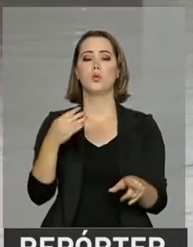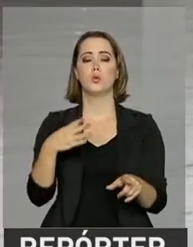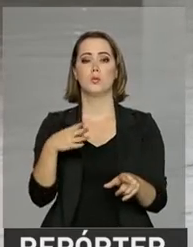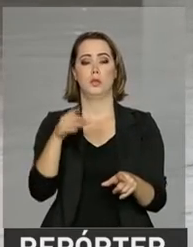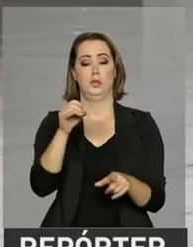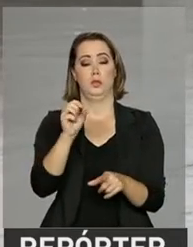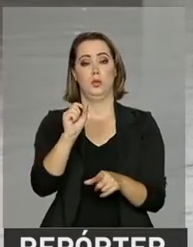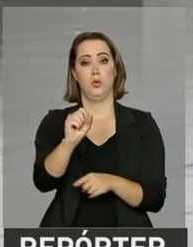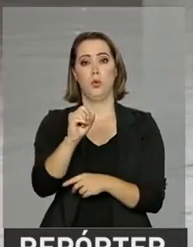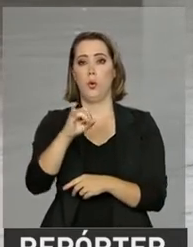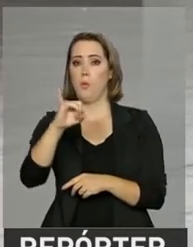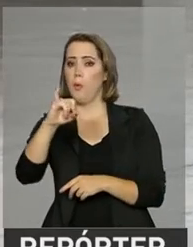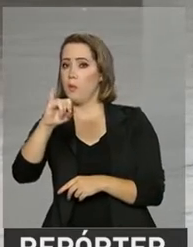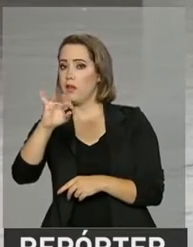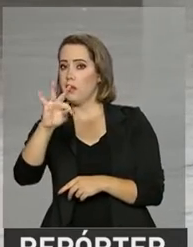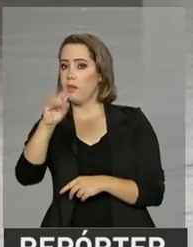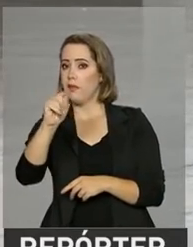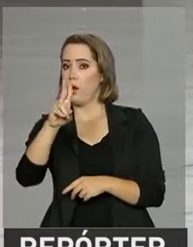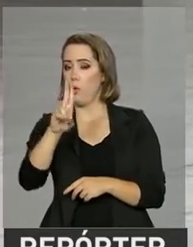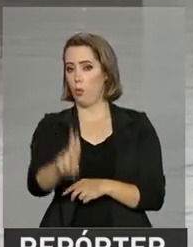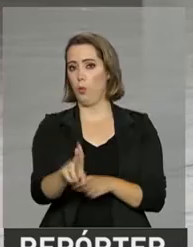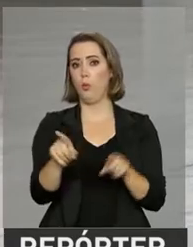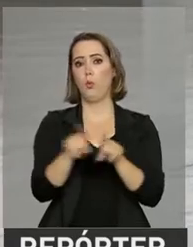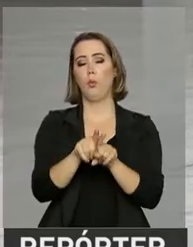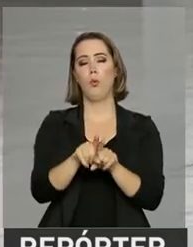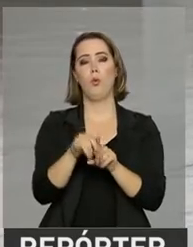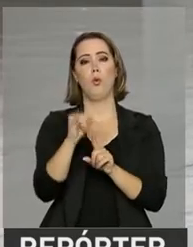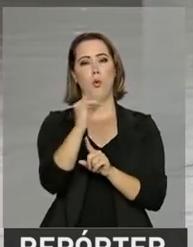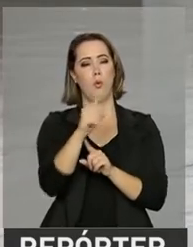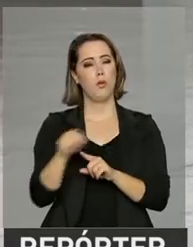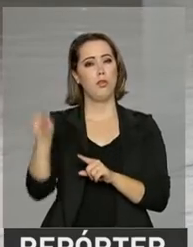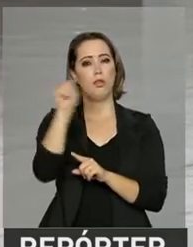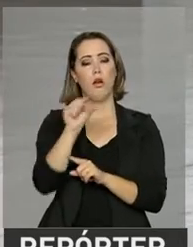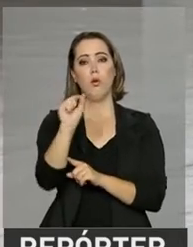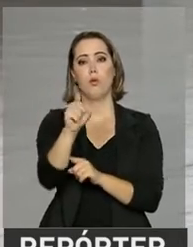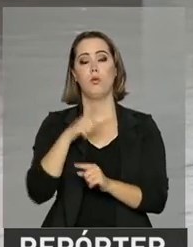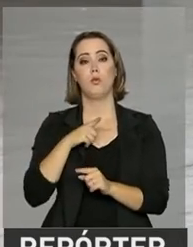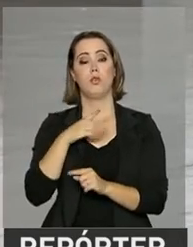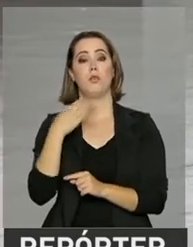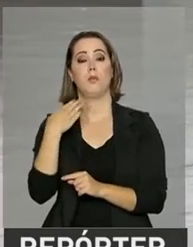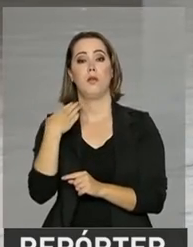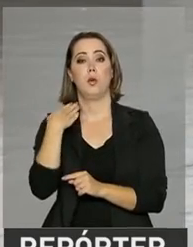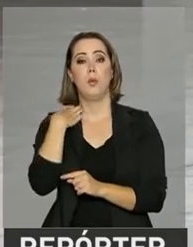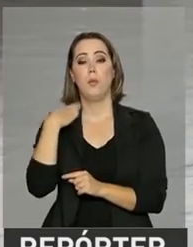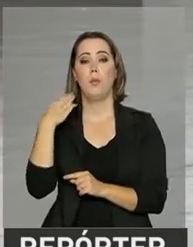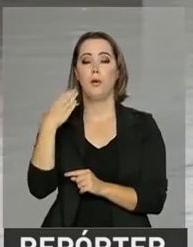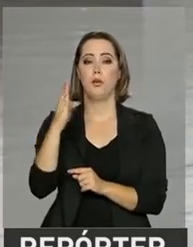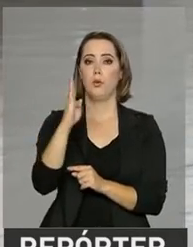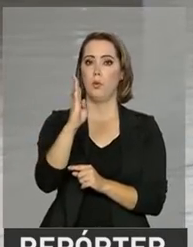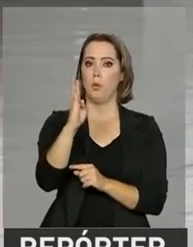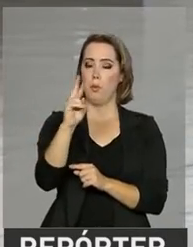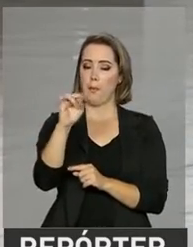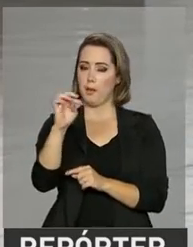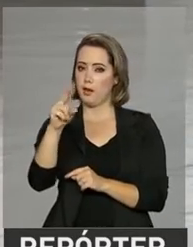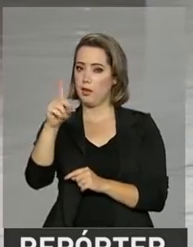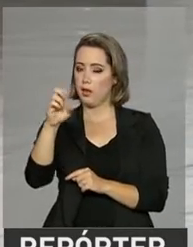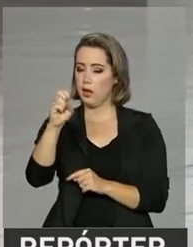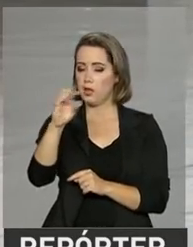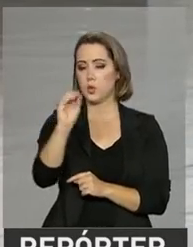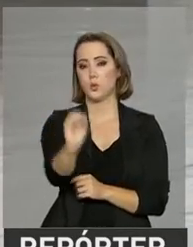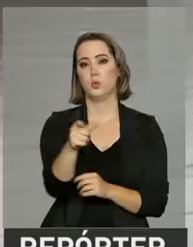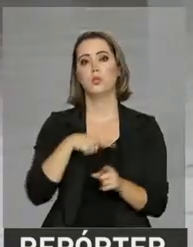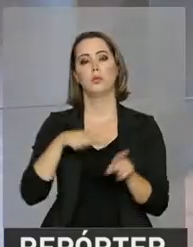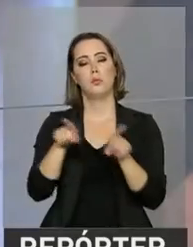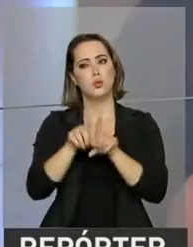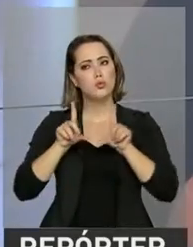e o Bradesco, também anunciaram que vão reduzir os juros cobrados em linhas de crédito. As novas taxas, Roberto, começam a valer